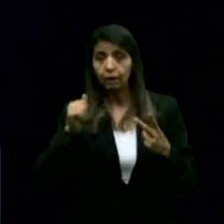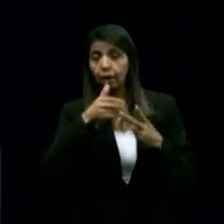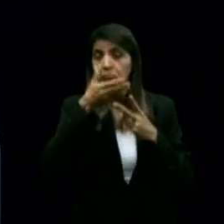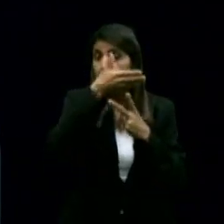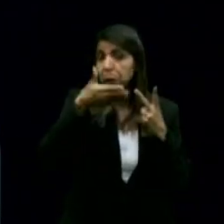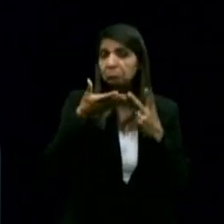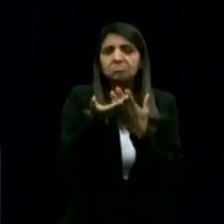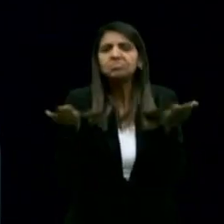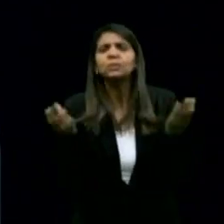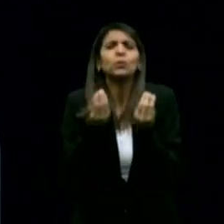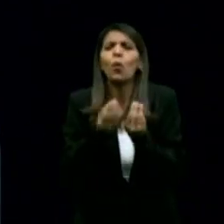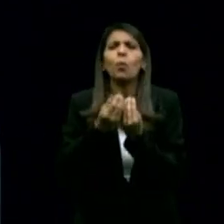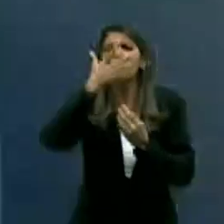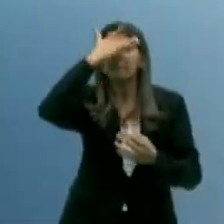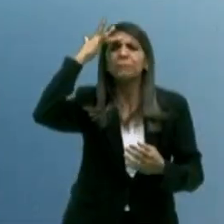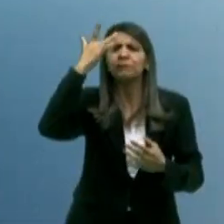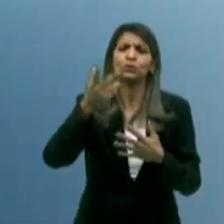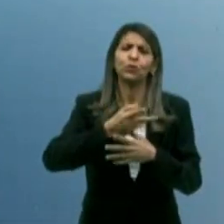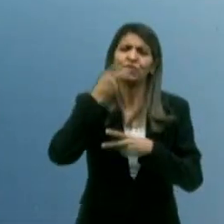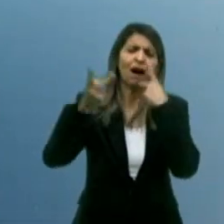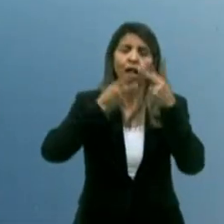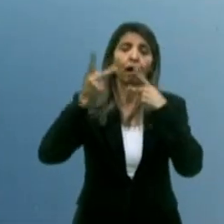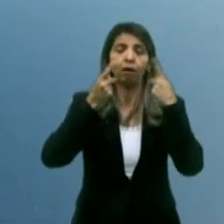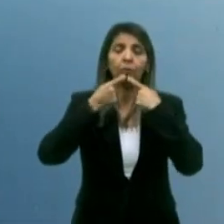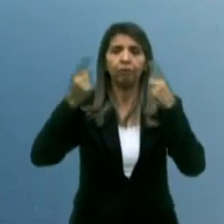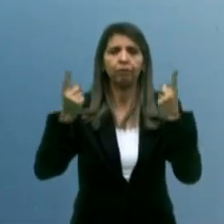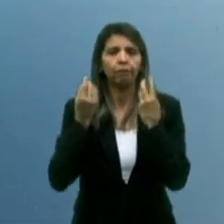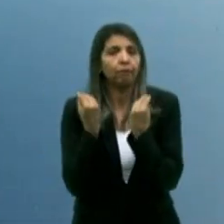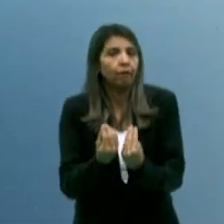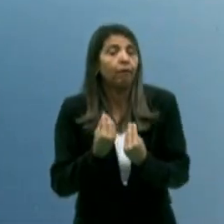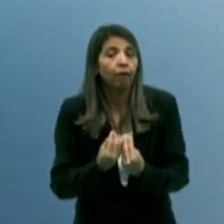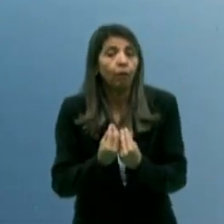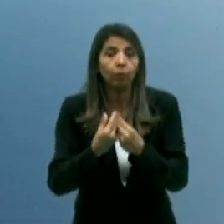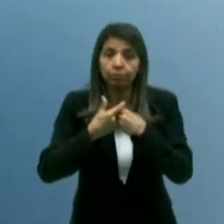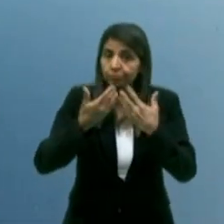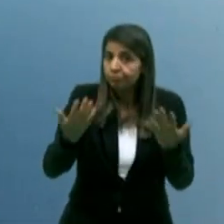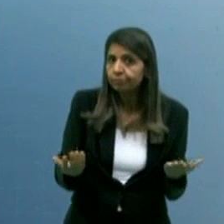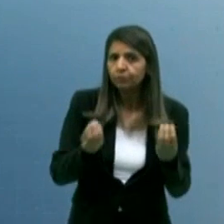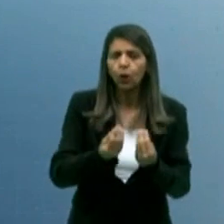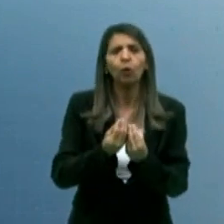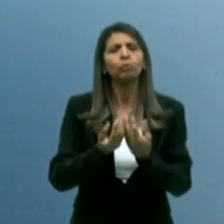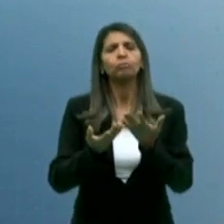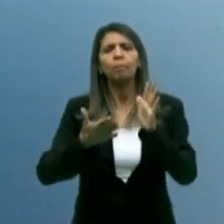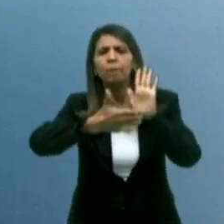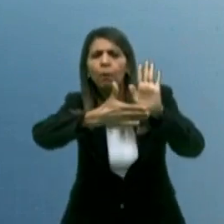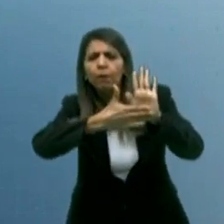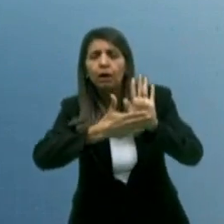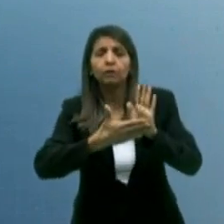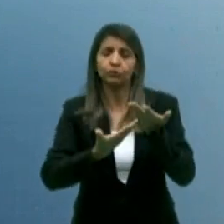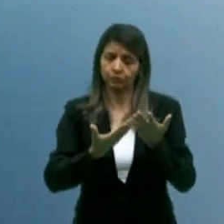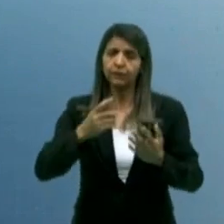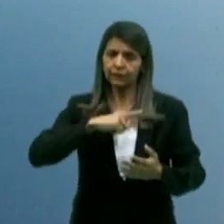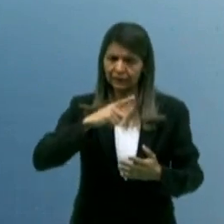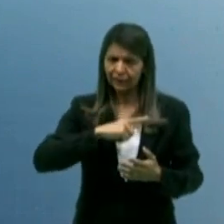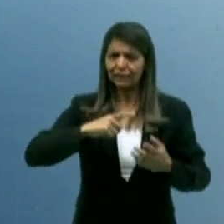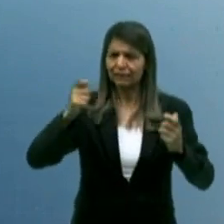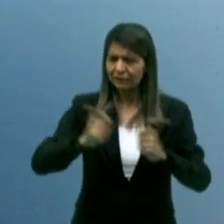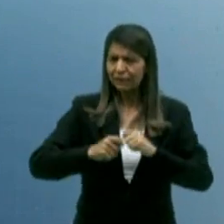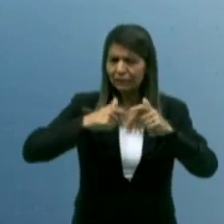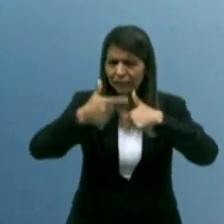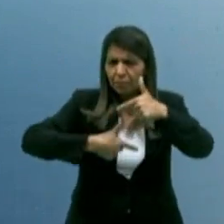governo. Está taxando até o sol. Qual é a política que você tem para investir nessas energias que estão aí